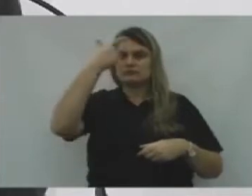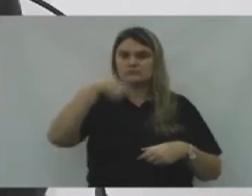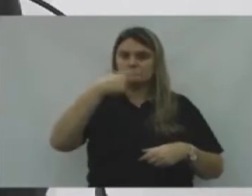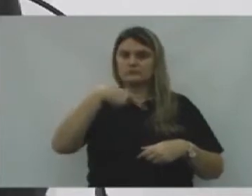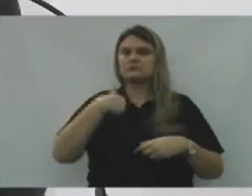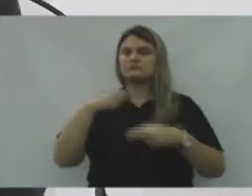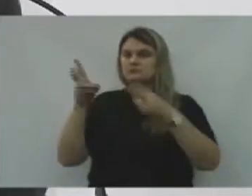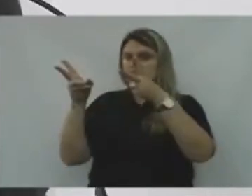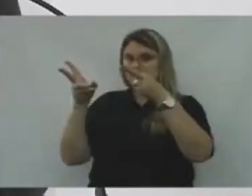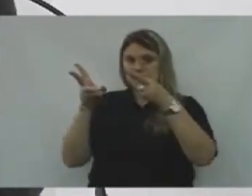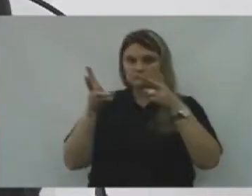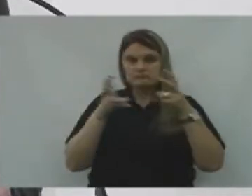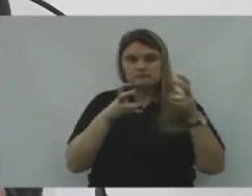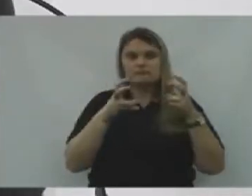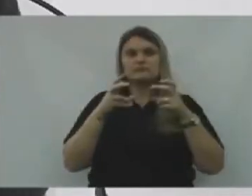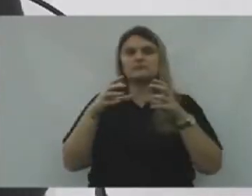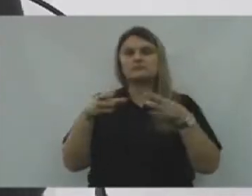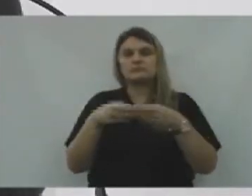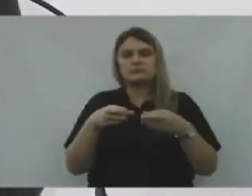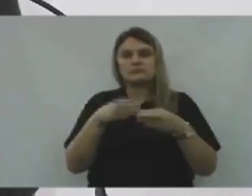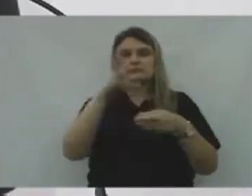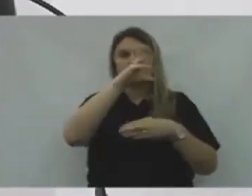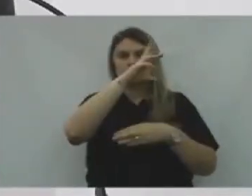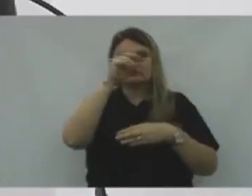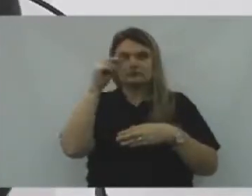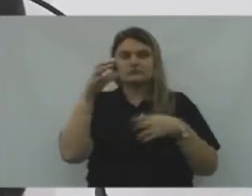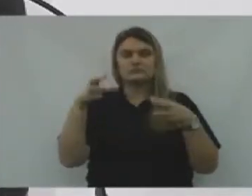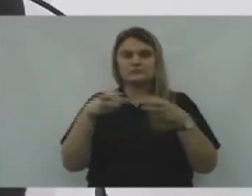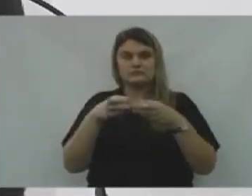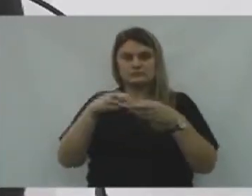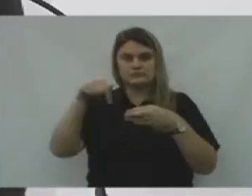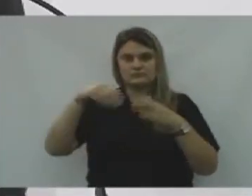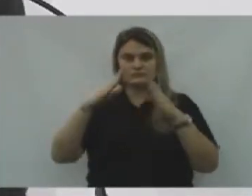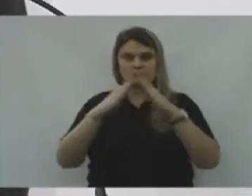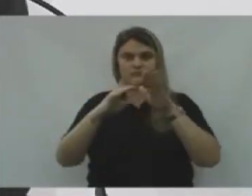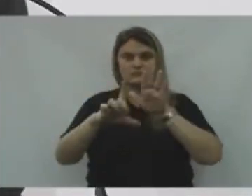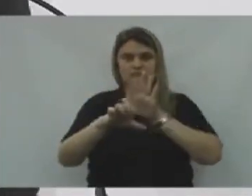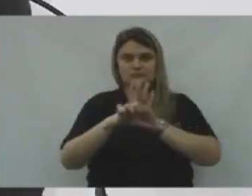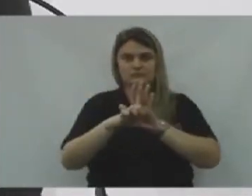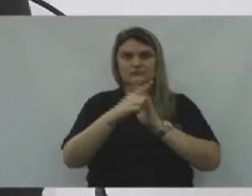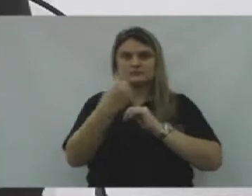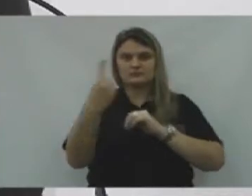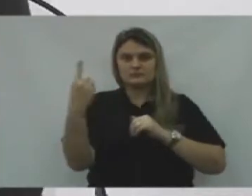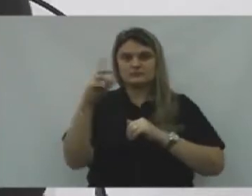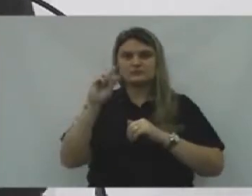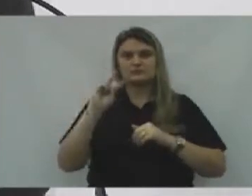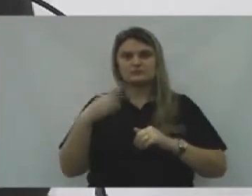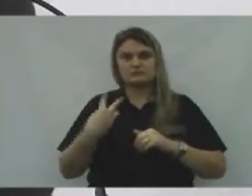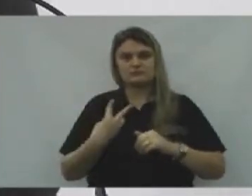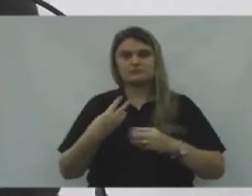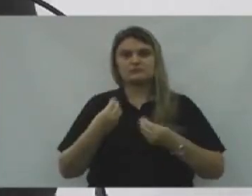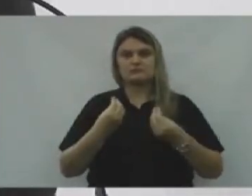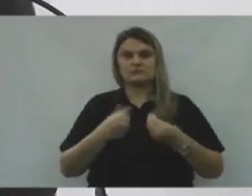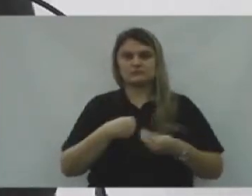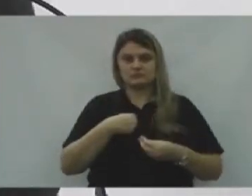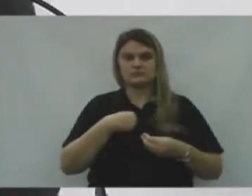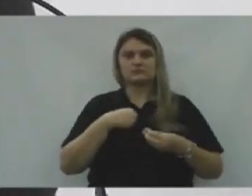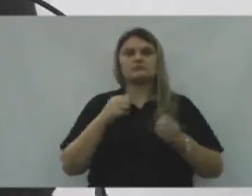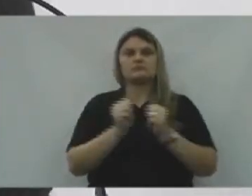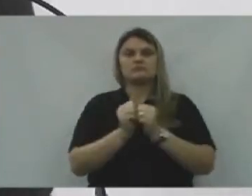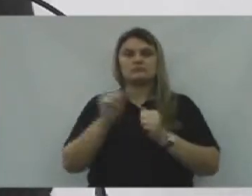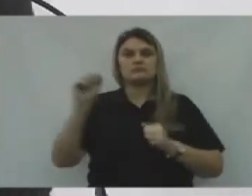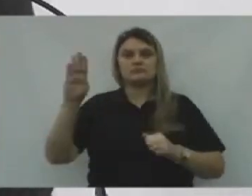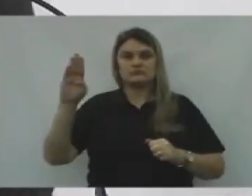E eu percebo que a equipe da Prefeitura, A equipe aqui dentro da Casa Legislativa, E cada um de vocês, Como eu, o Bachir